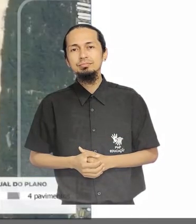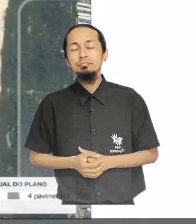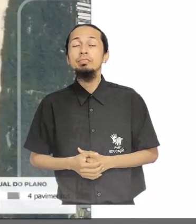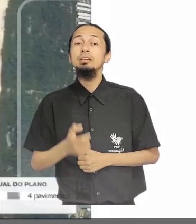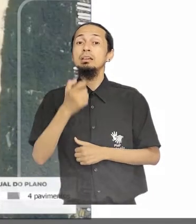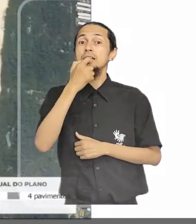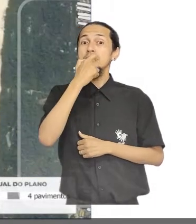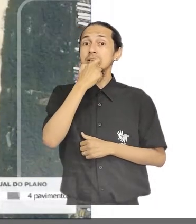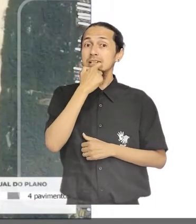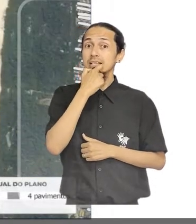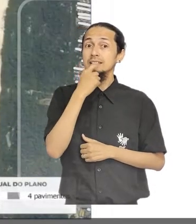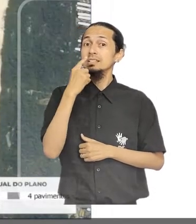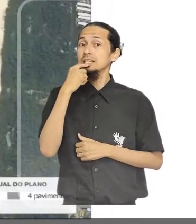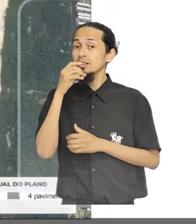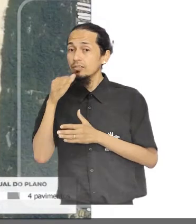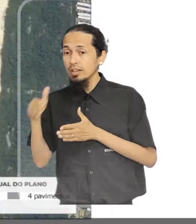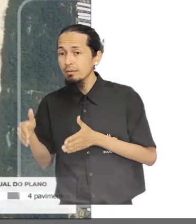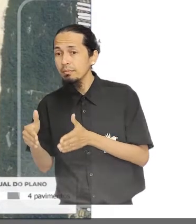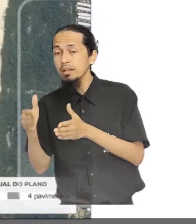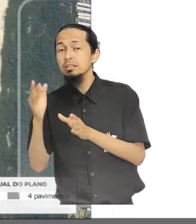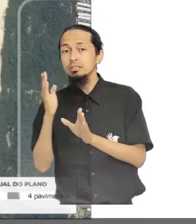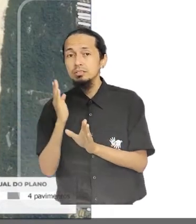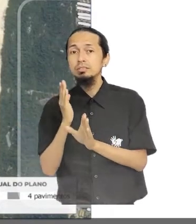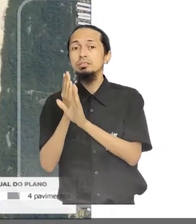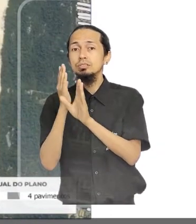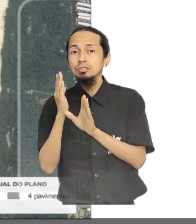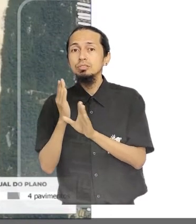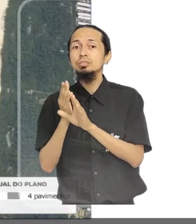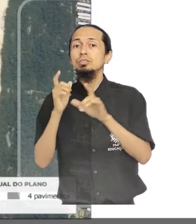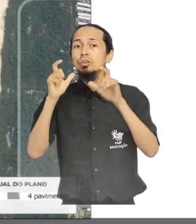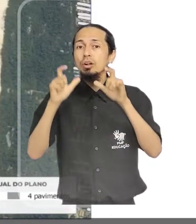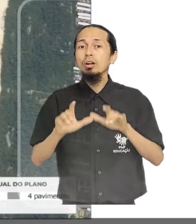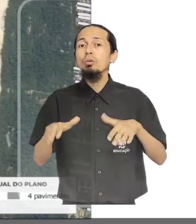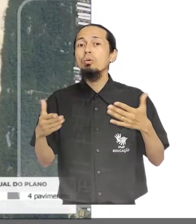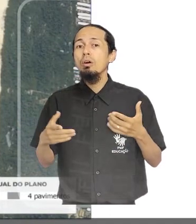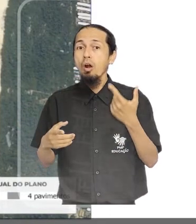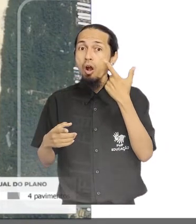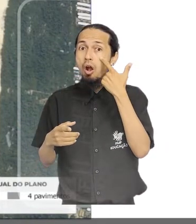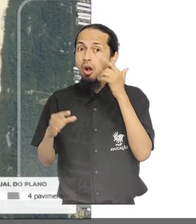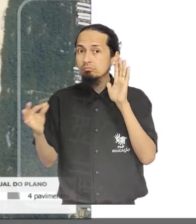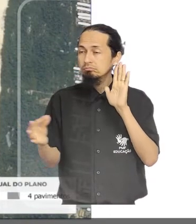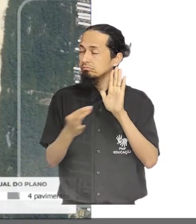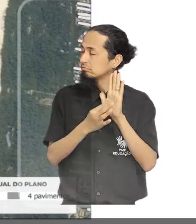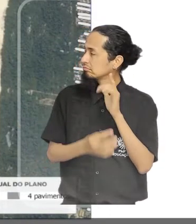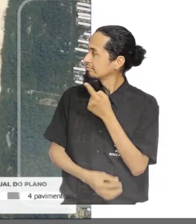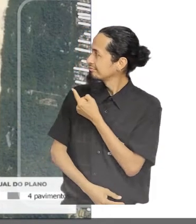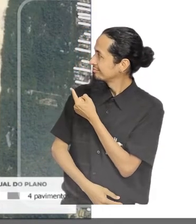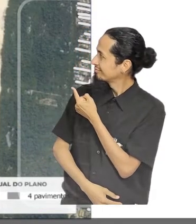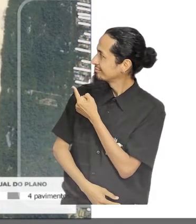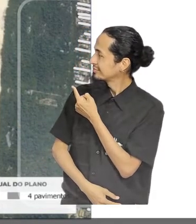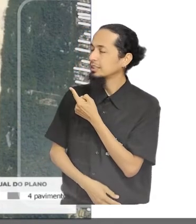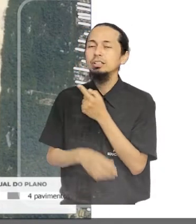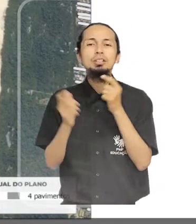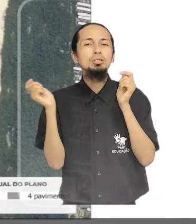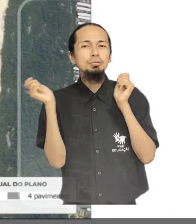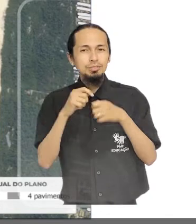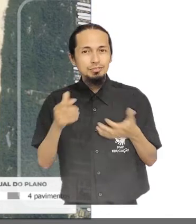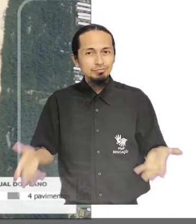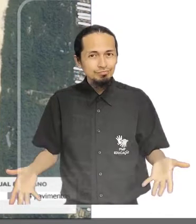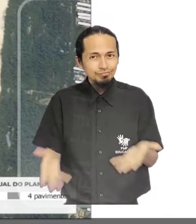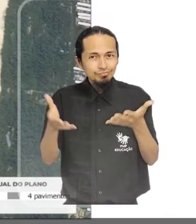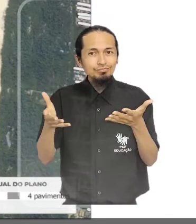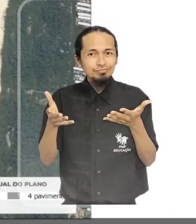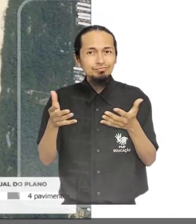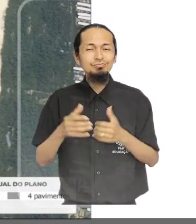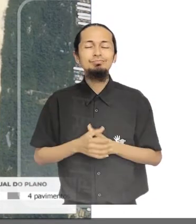Em ingleses do Rio Vermelho, foram identificados os seguintes locais mostrados neste mapa, com potencial para